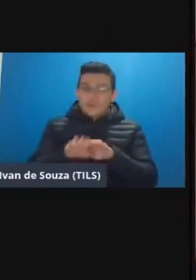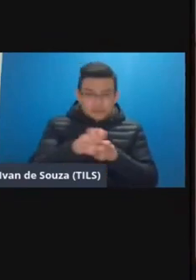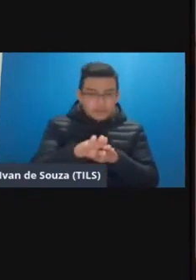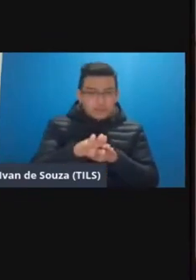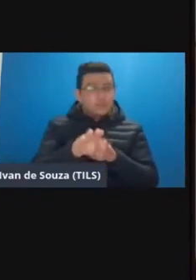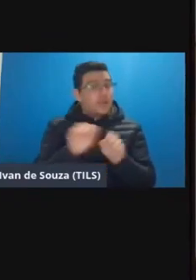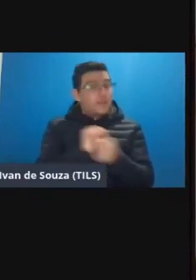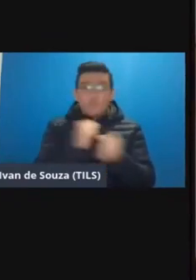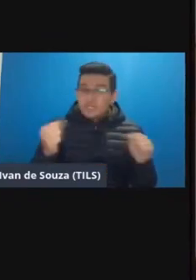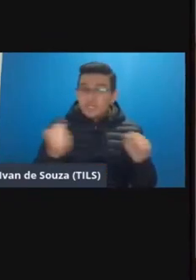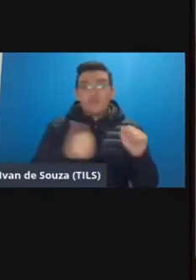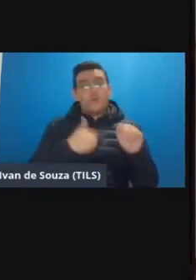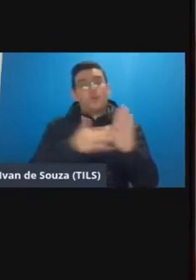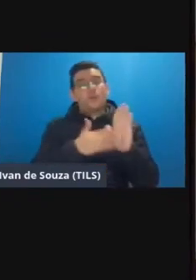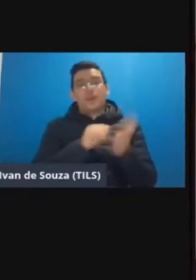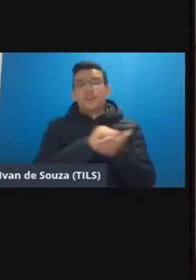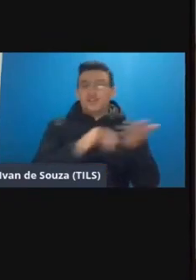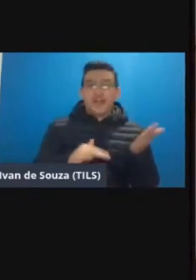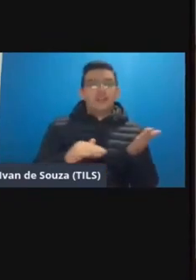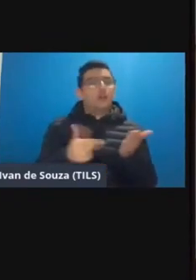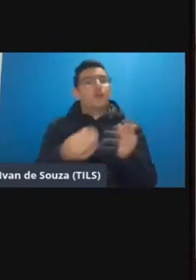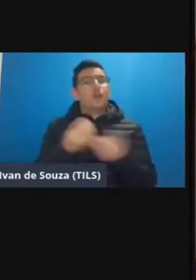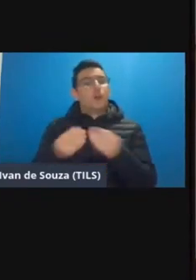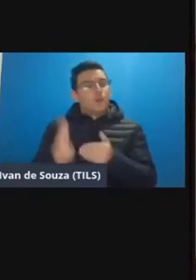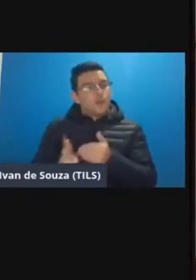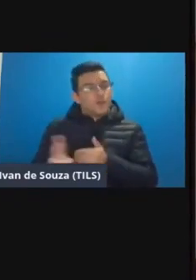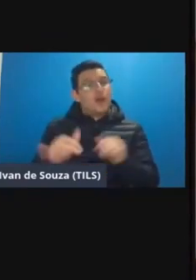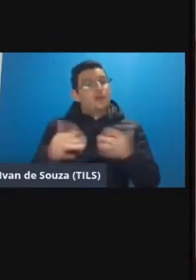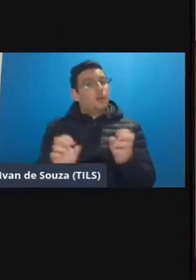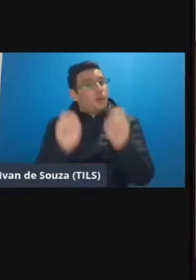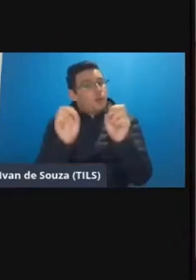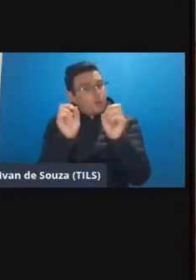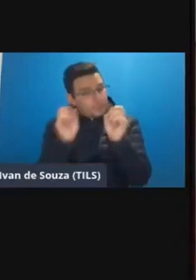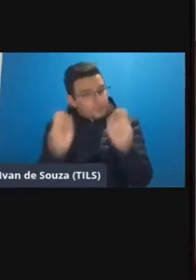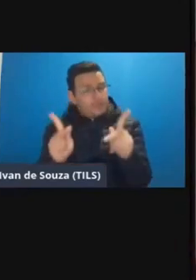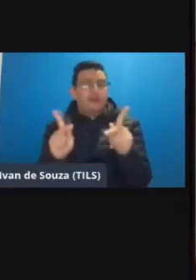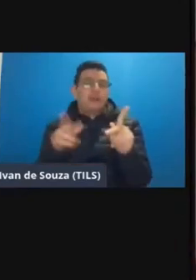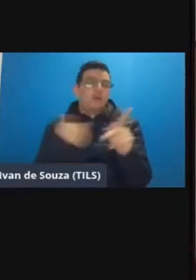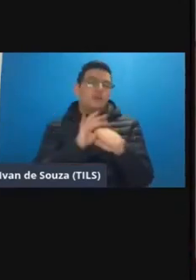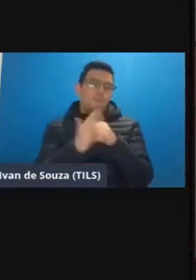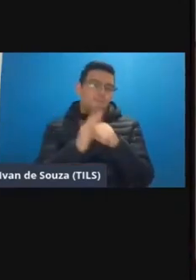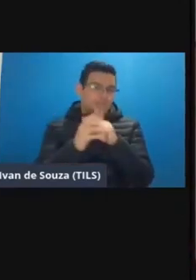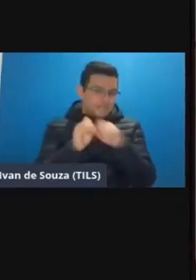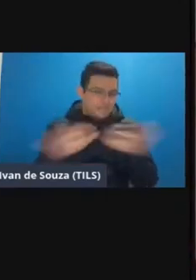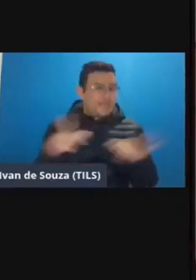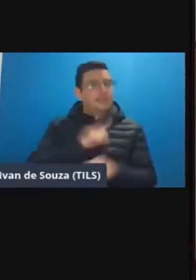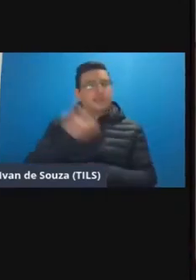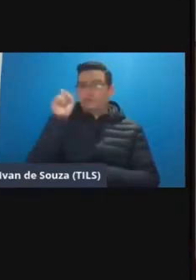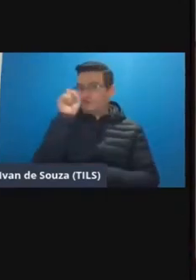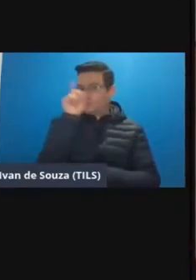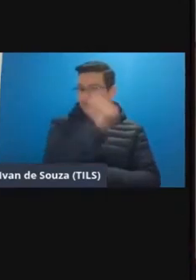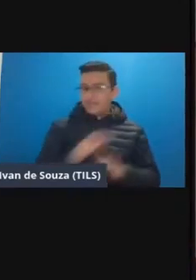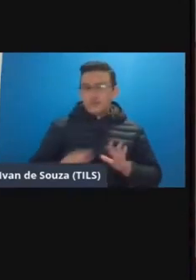não tem como eu propor a atividade não tem como a gente avançar então tudo bem estamos em pandemia com dificuldades